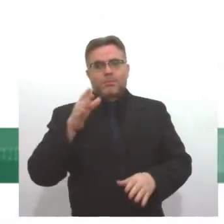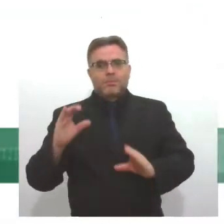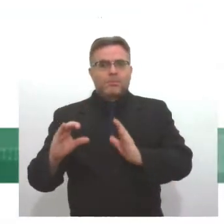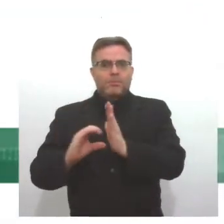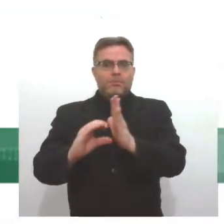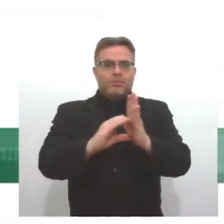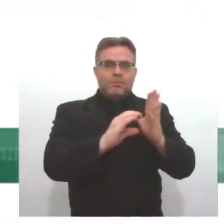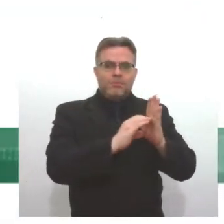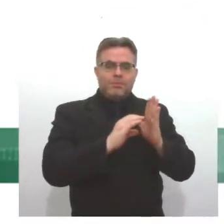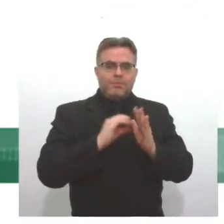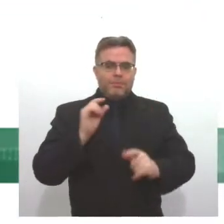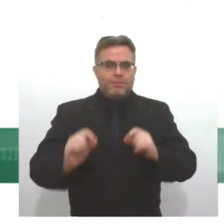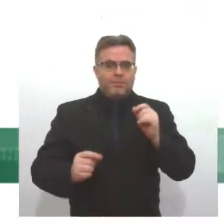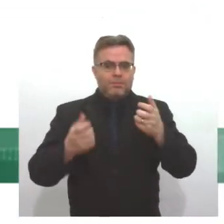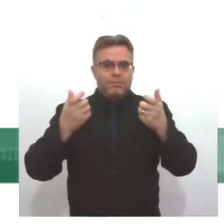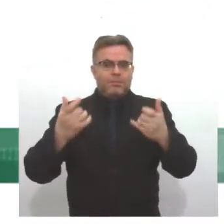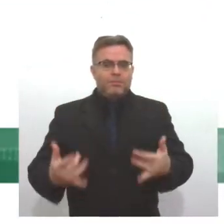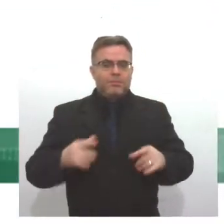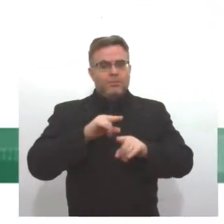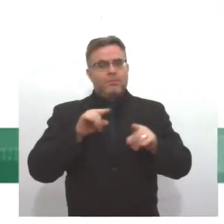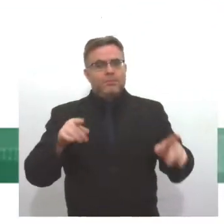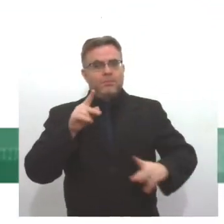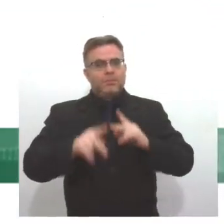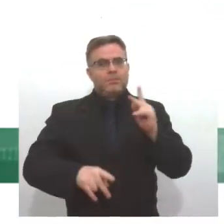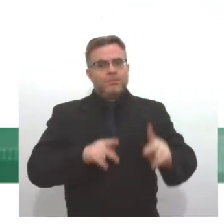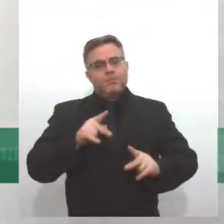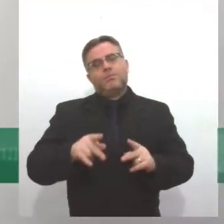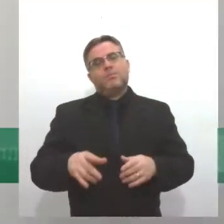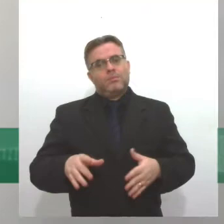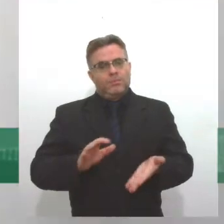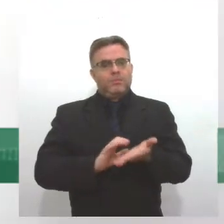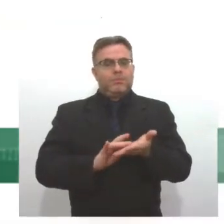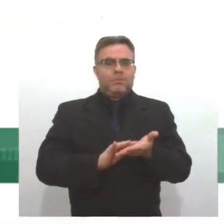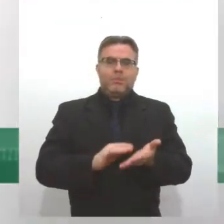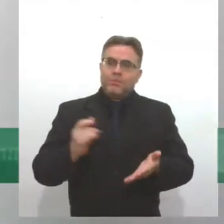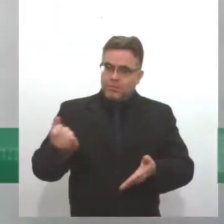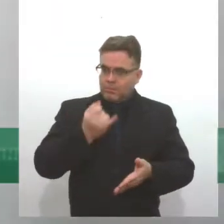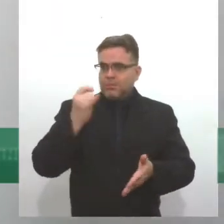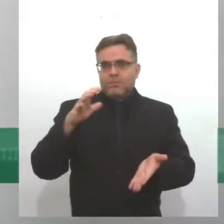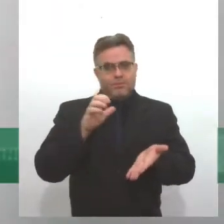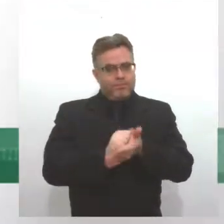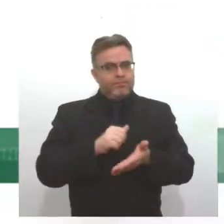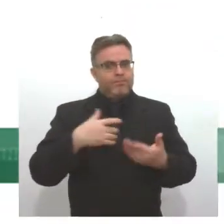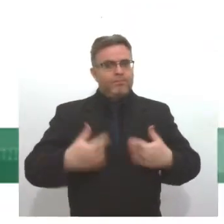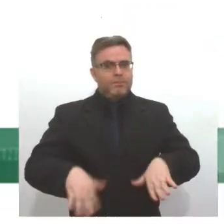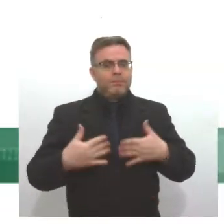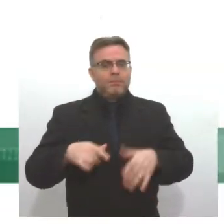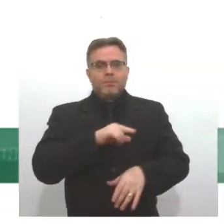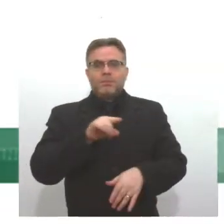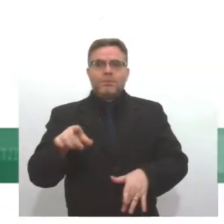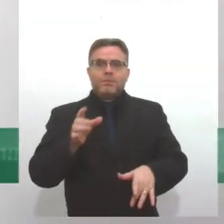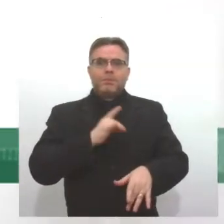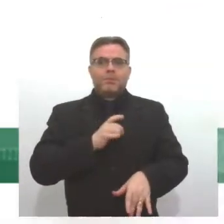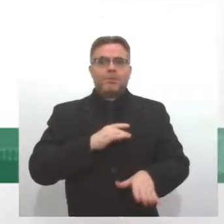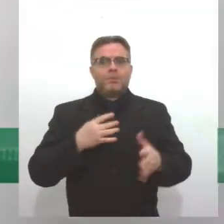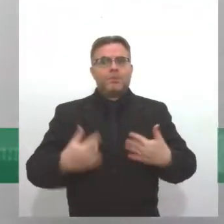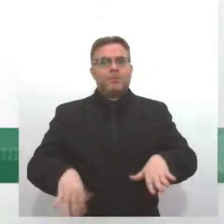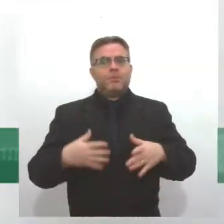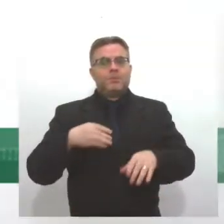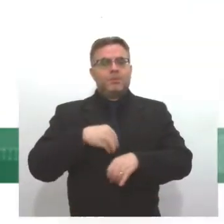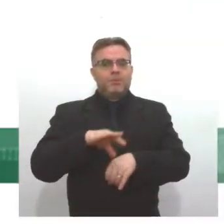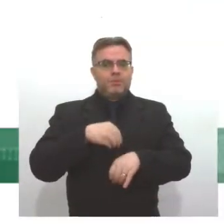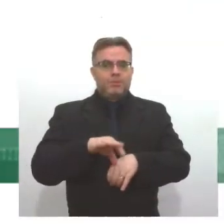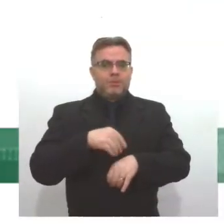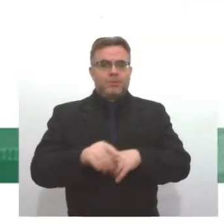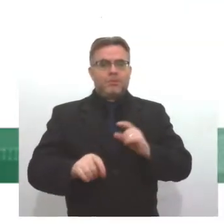explique ao povo cigano que é interessante fazer o Cade Único. Eles, às vezes, têm até medo de dar aquelas informações, medo de